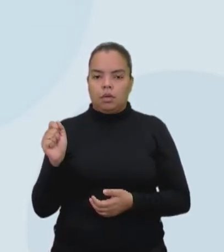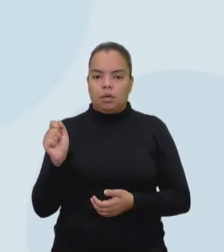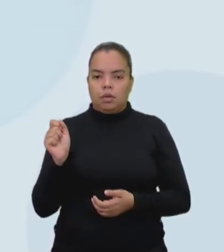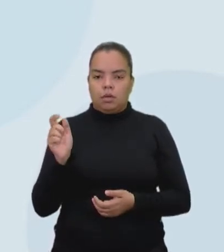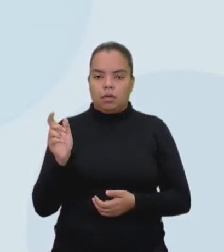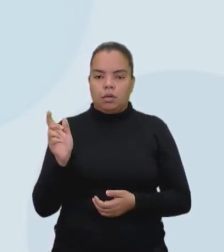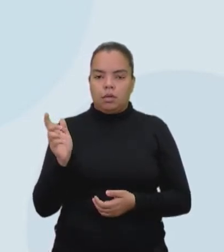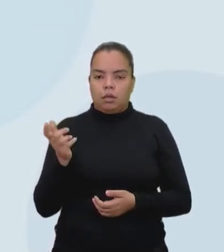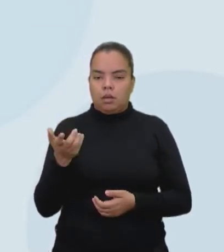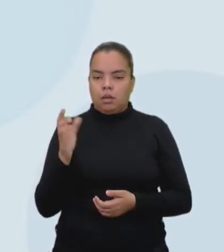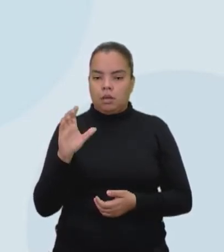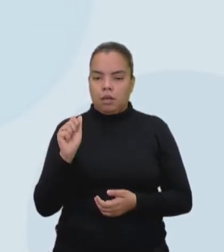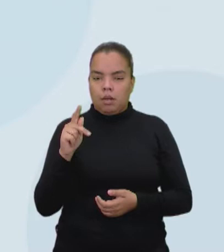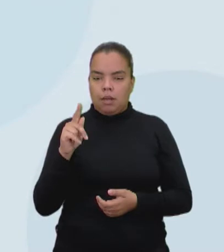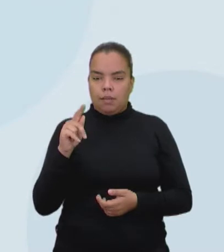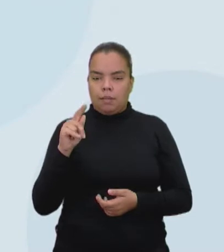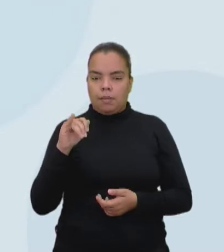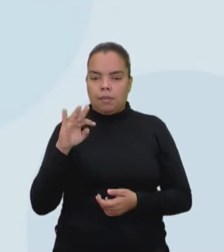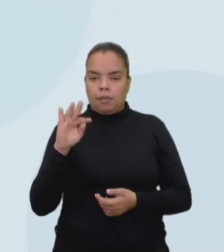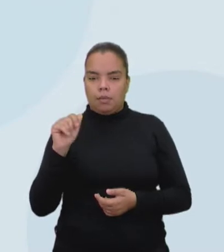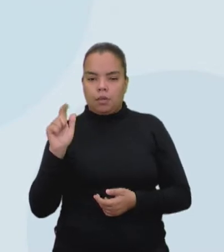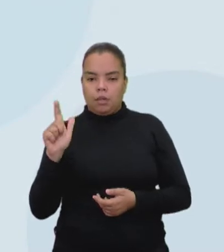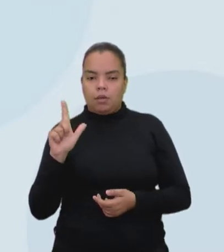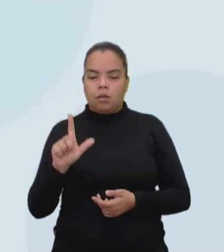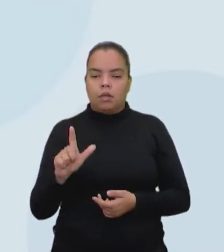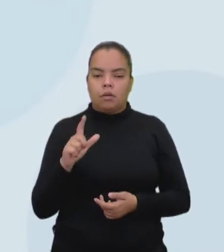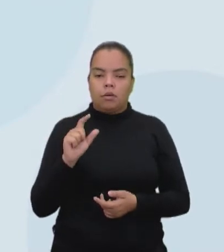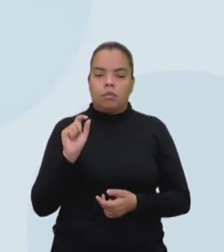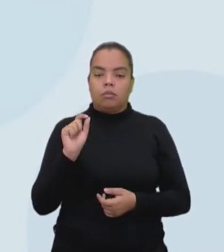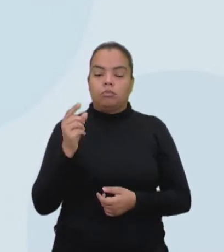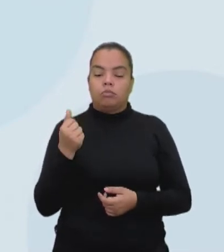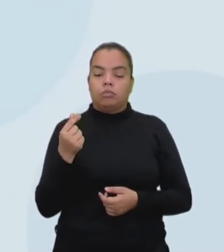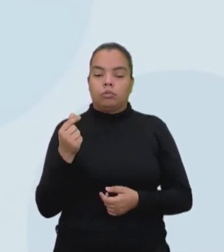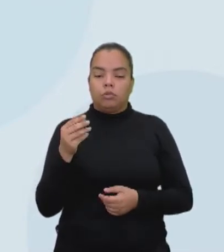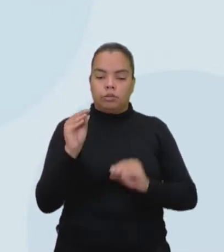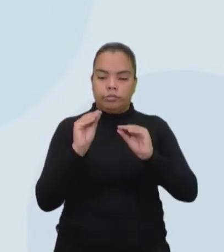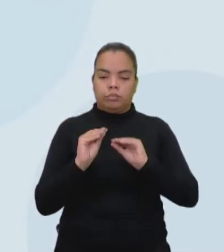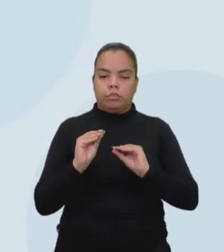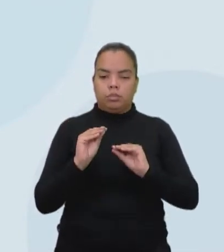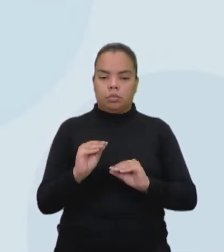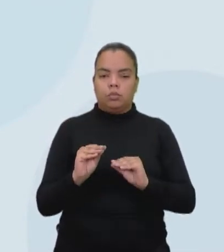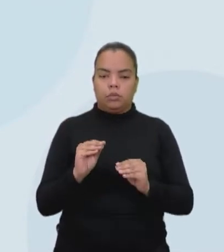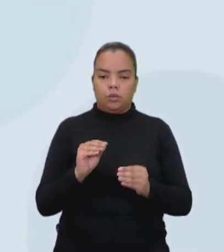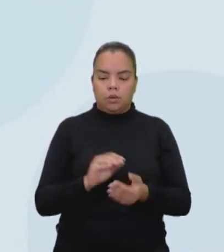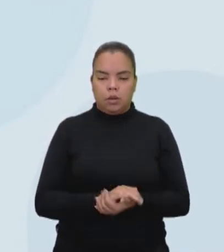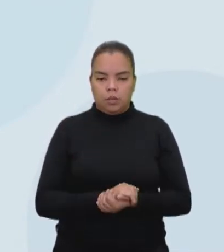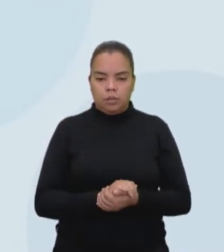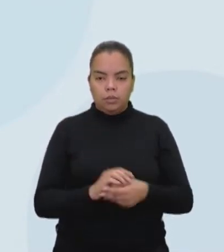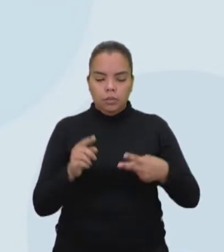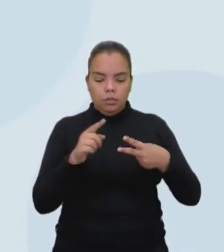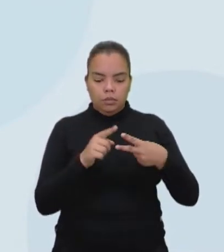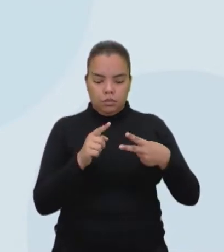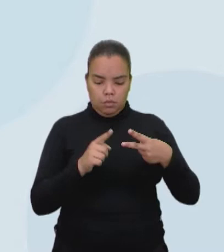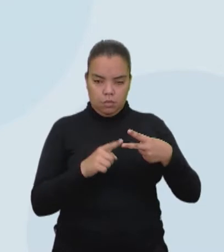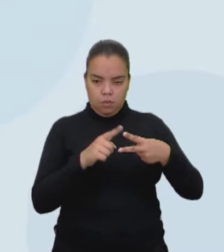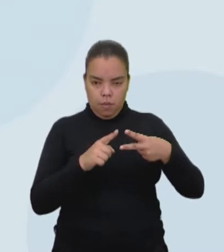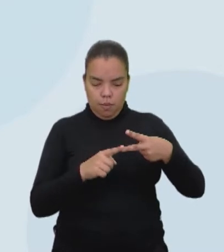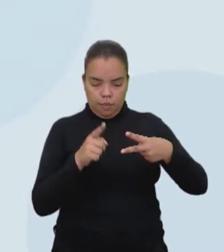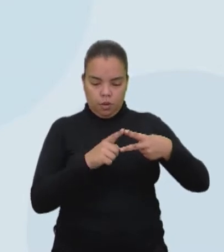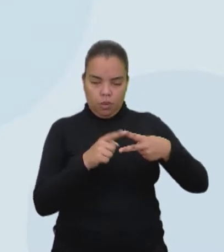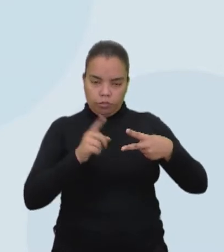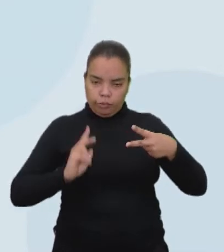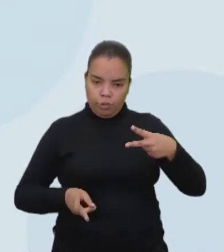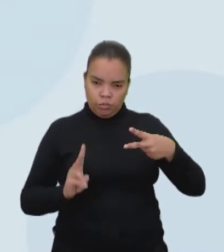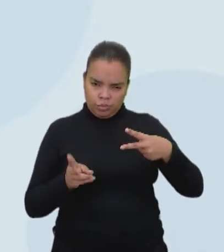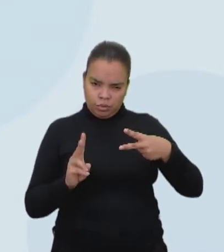investimento. Nós temos o capital variável e o constante. O capital variável é a força de trabalho. Que